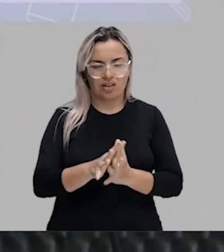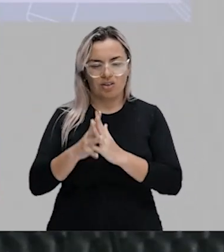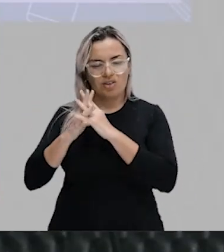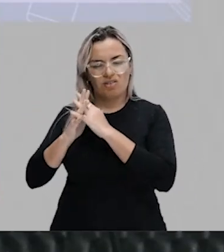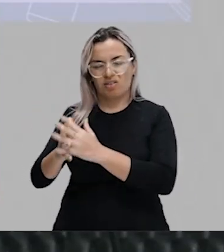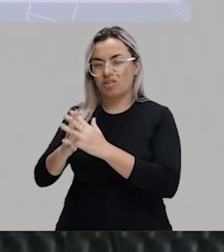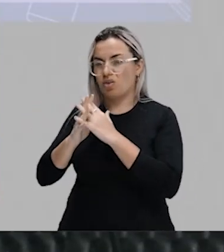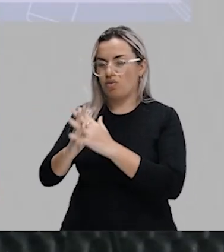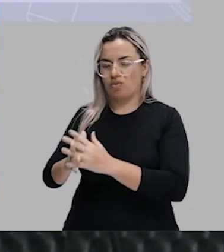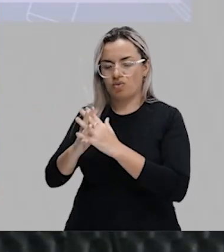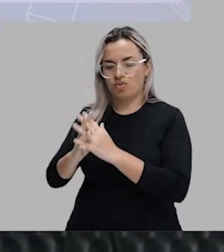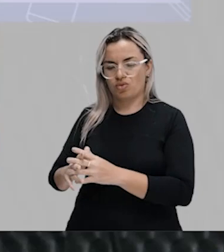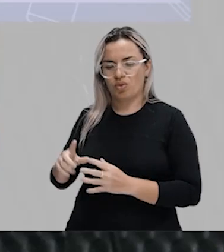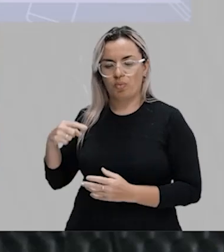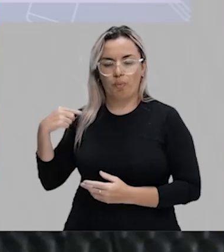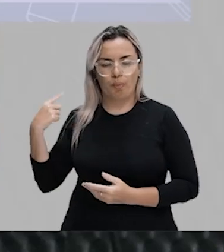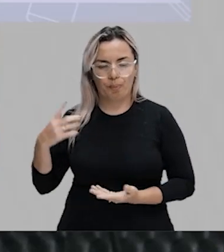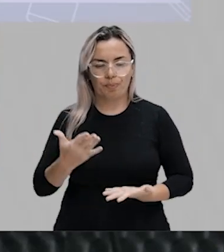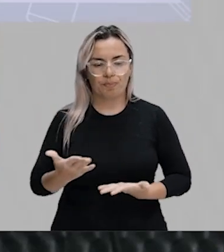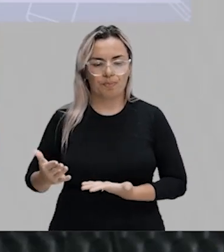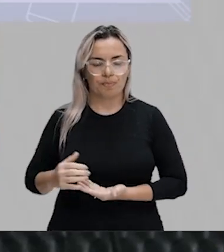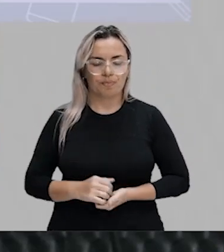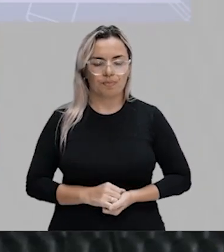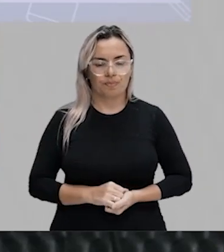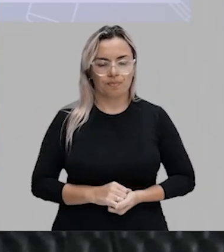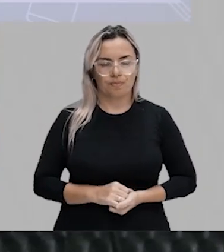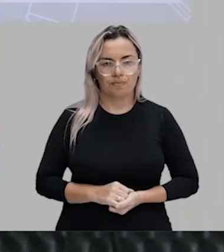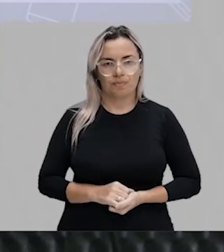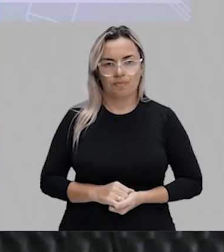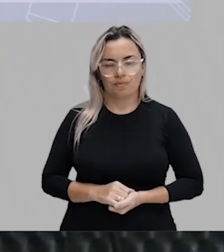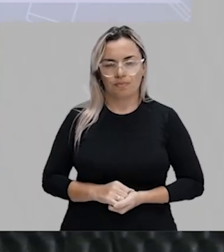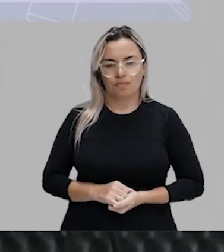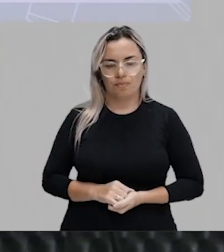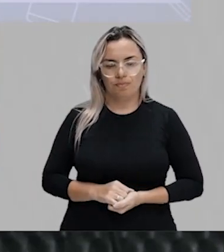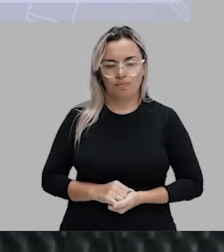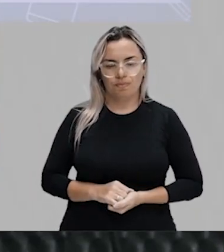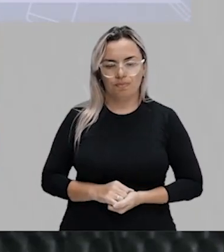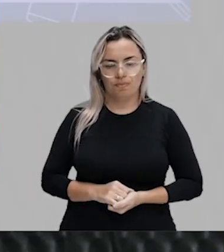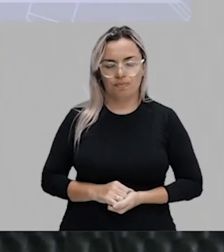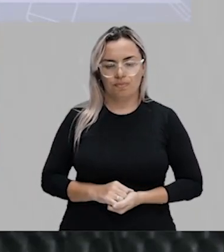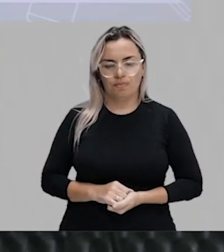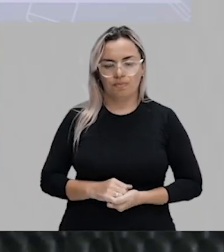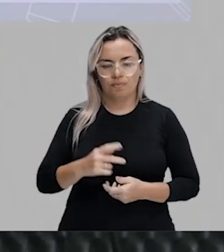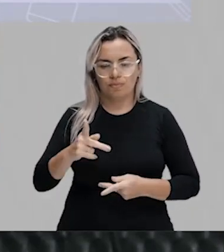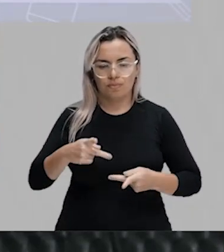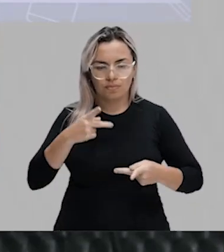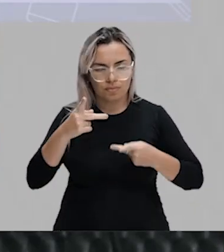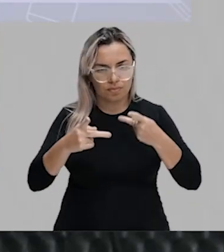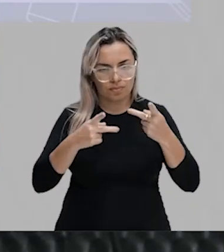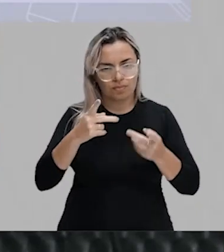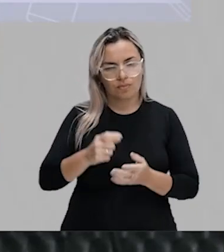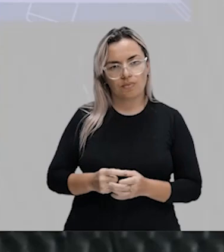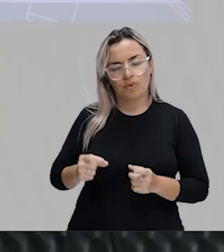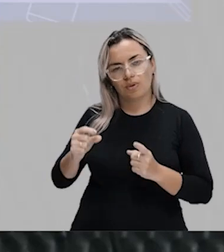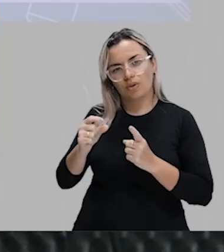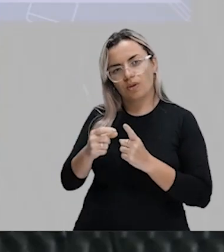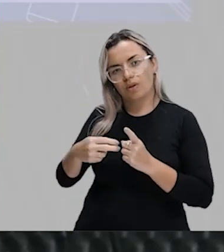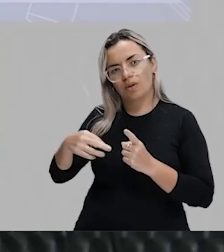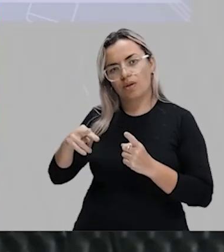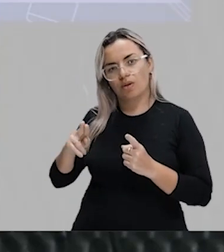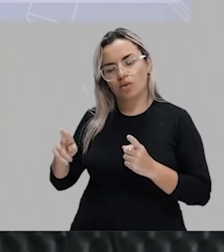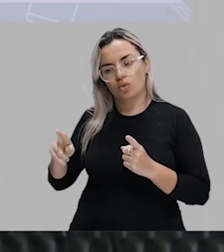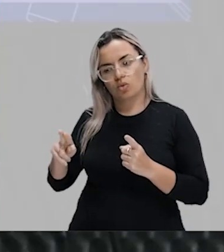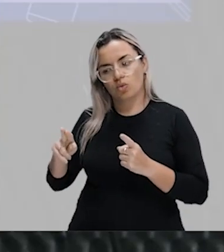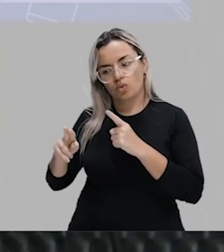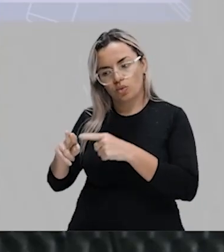Você está louco. Então, eu vou dizer. Tu. Porque o tu é o que eu uso de maneira informal.